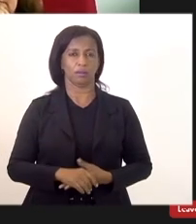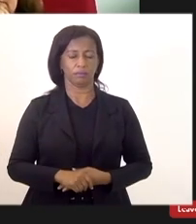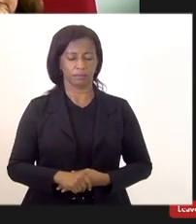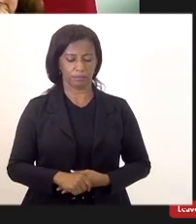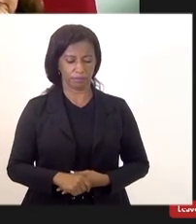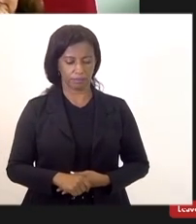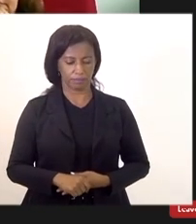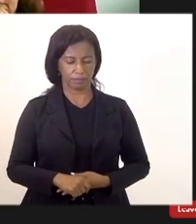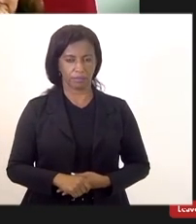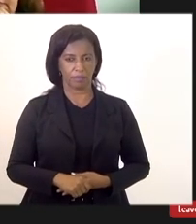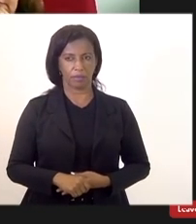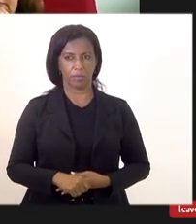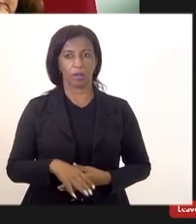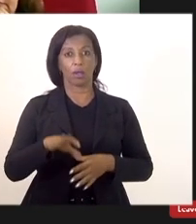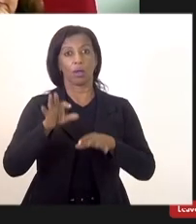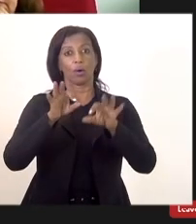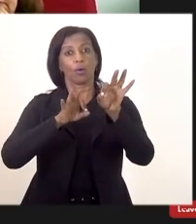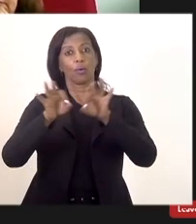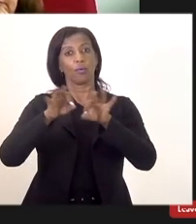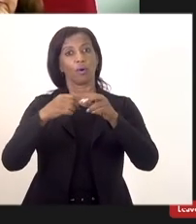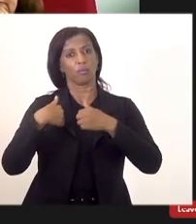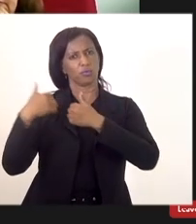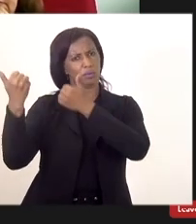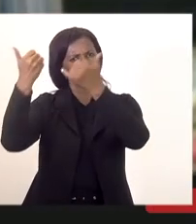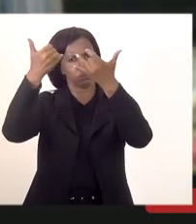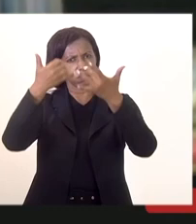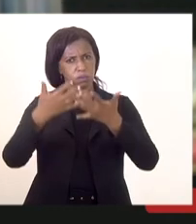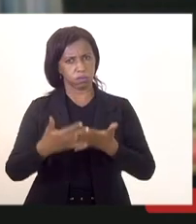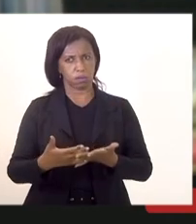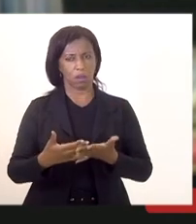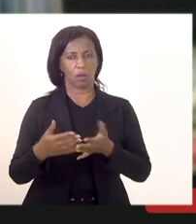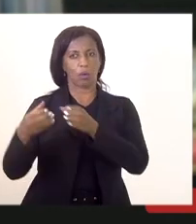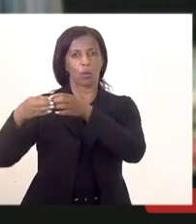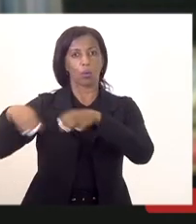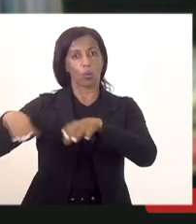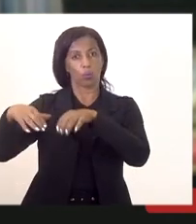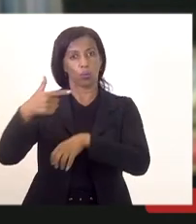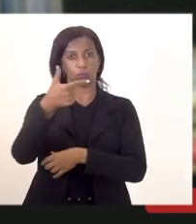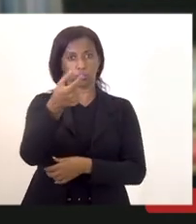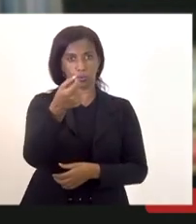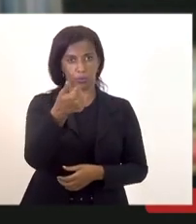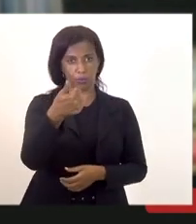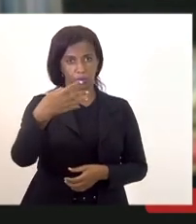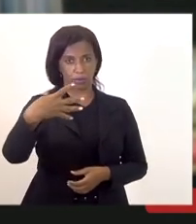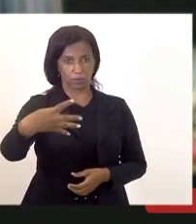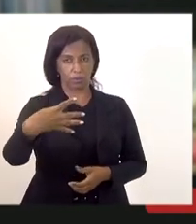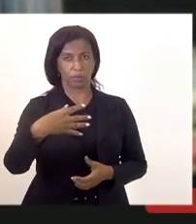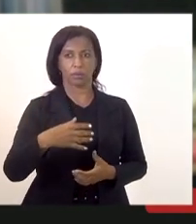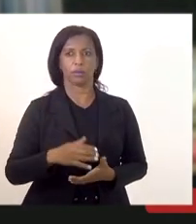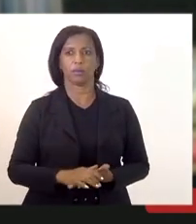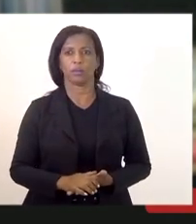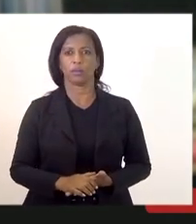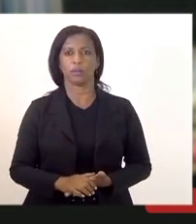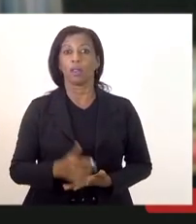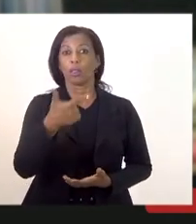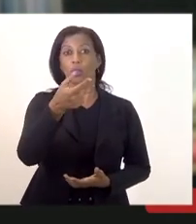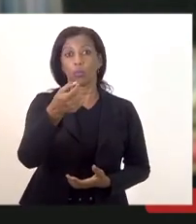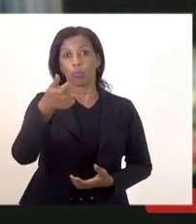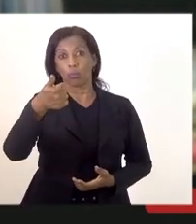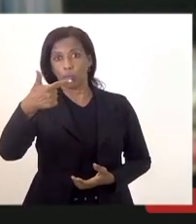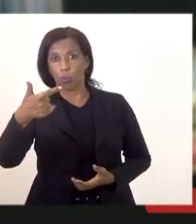Conforme eu falei anteriormente do concurso de 2014 né do concurso de 2012